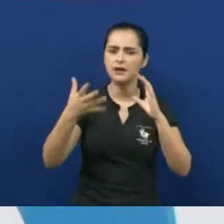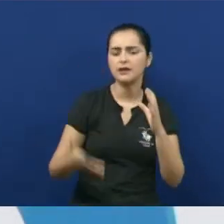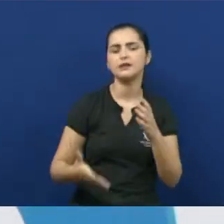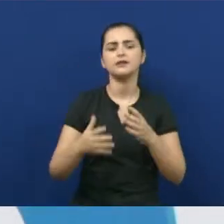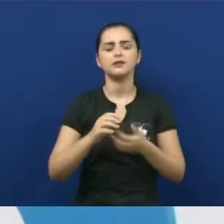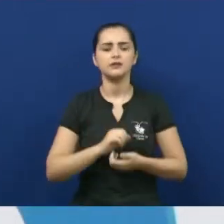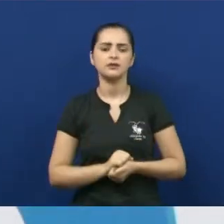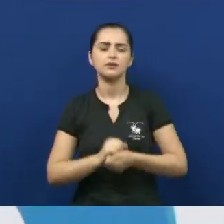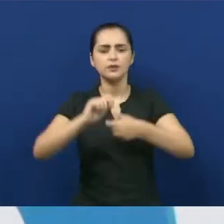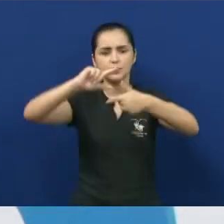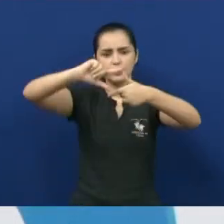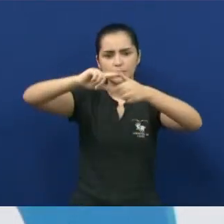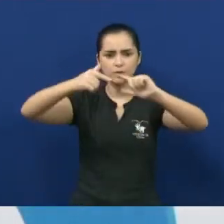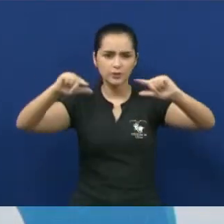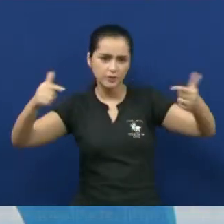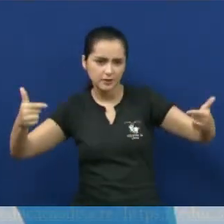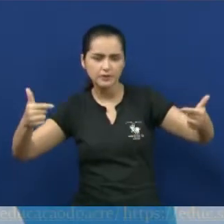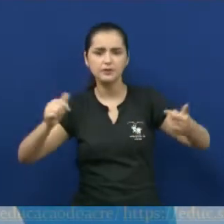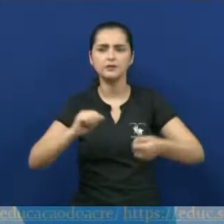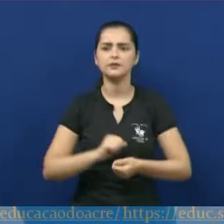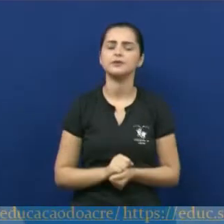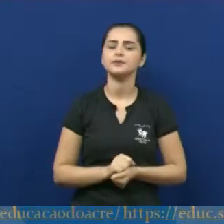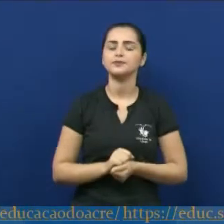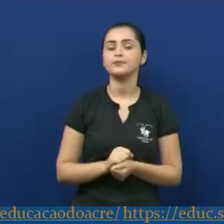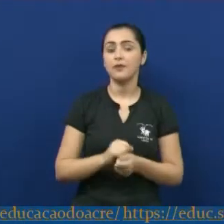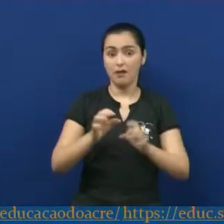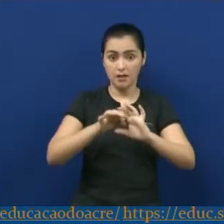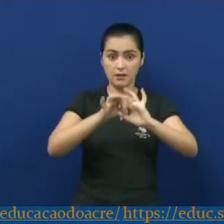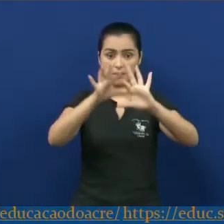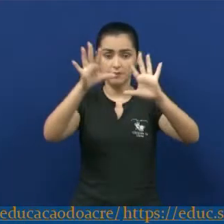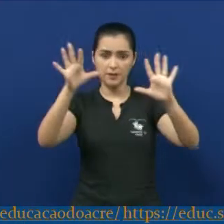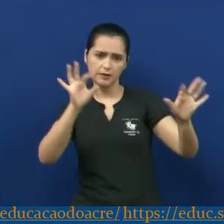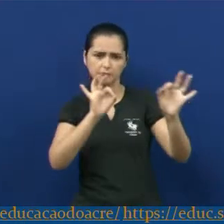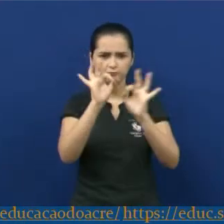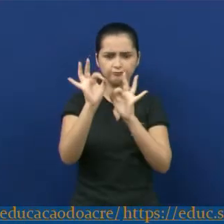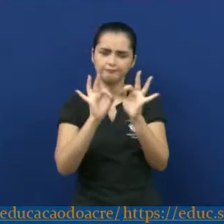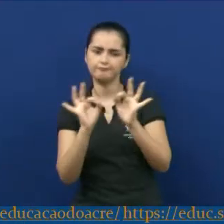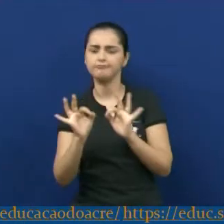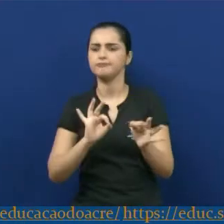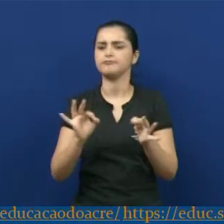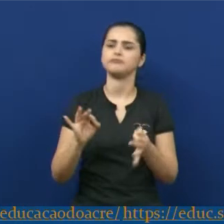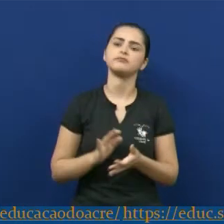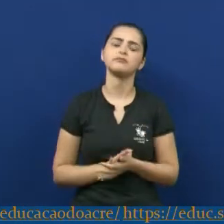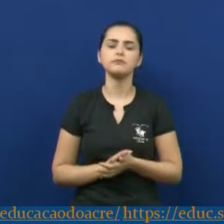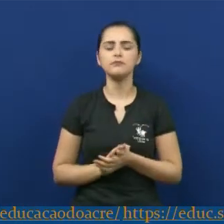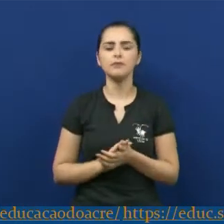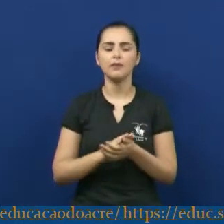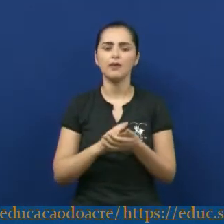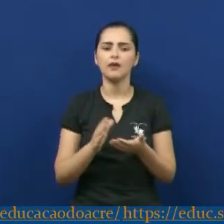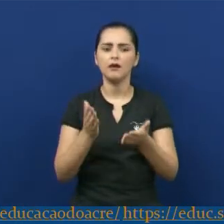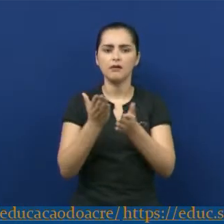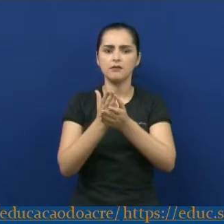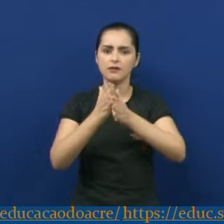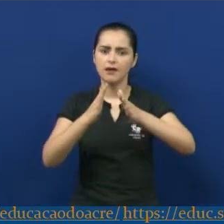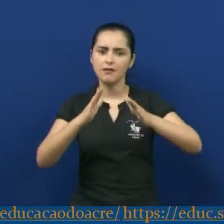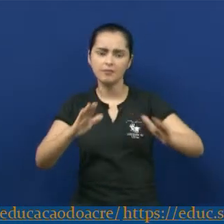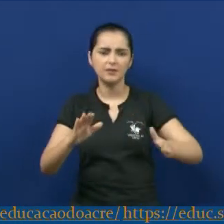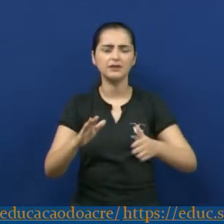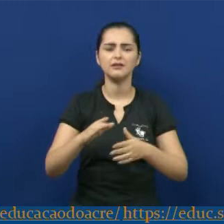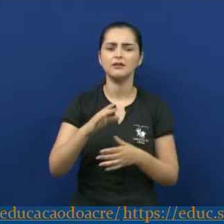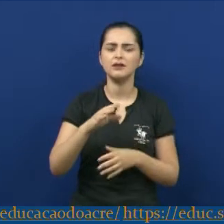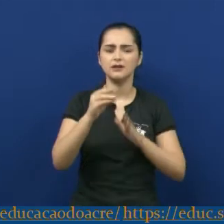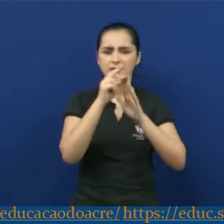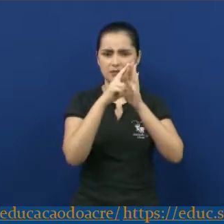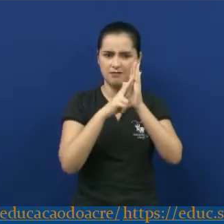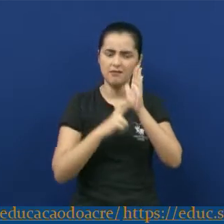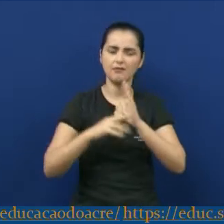do modernismo? libertação estética, a ruptura com o tradicionalismo, experimentações